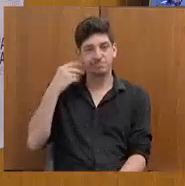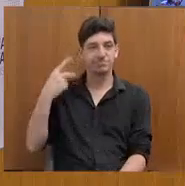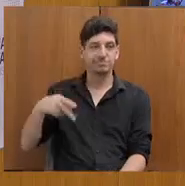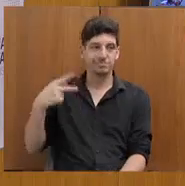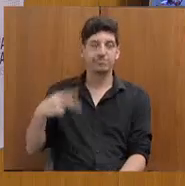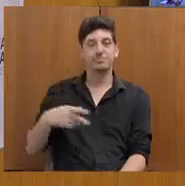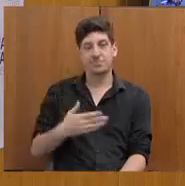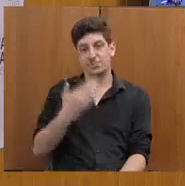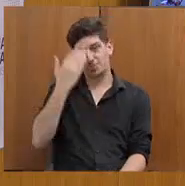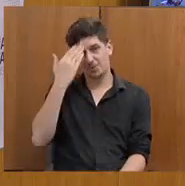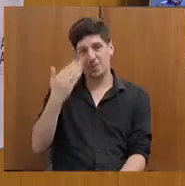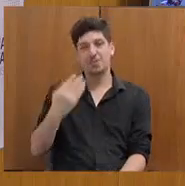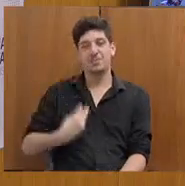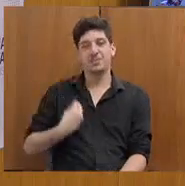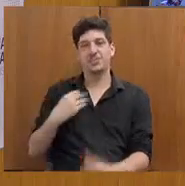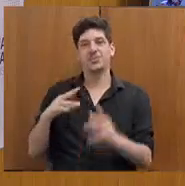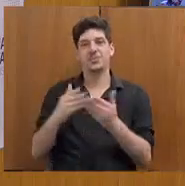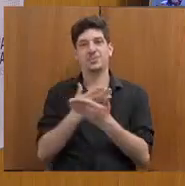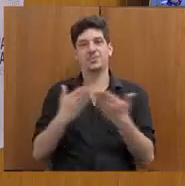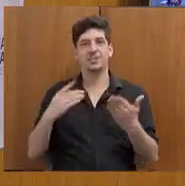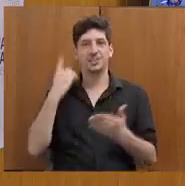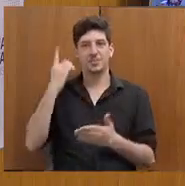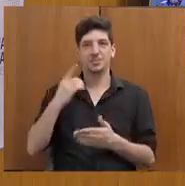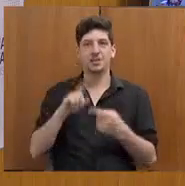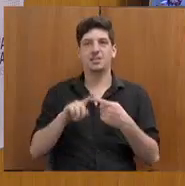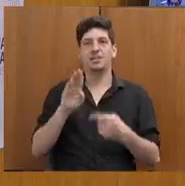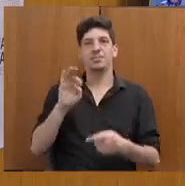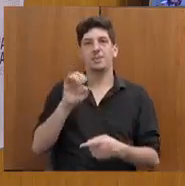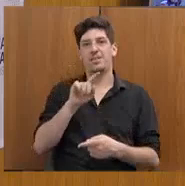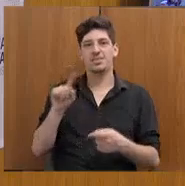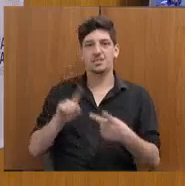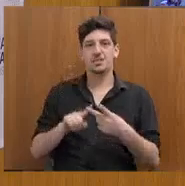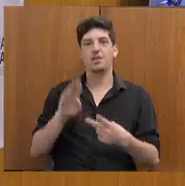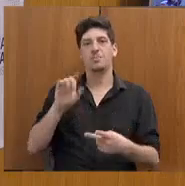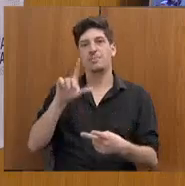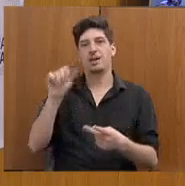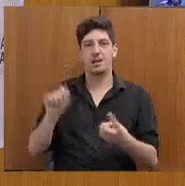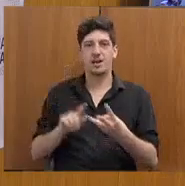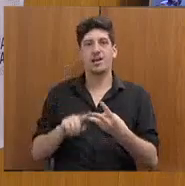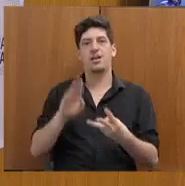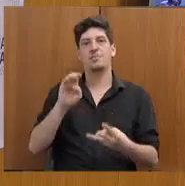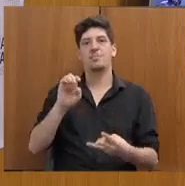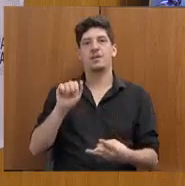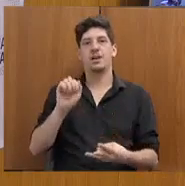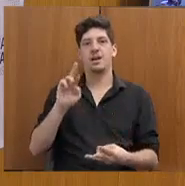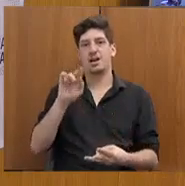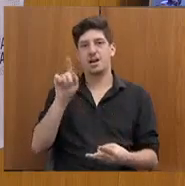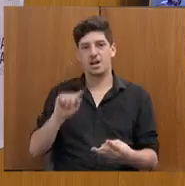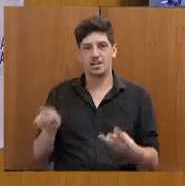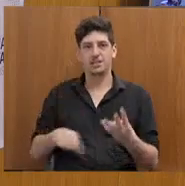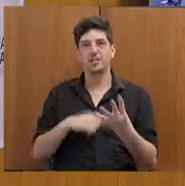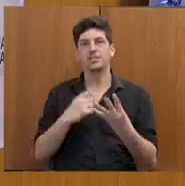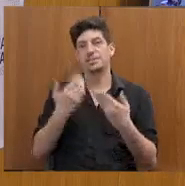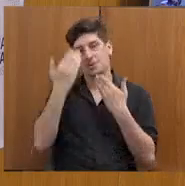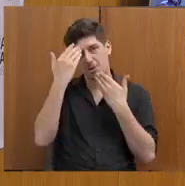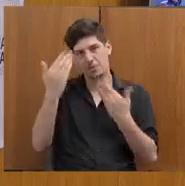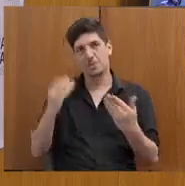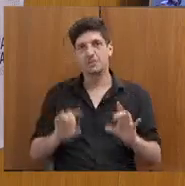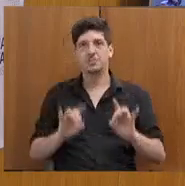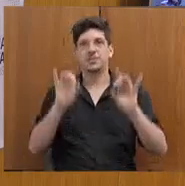Agradecer a presença de todos os deputados aqui, o Betão, a Bela, a Beatriz, e agradecer de maneira especial